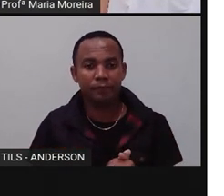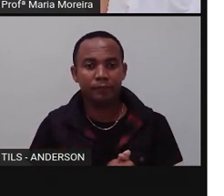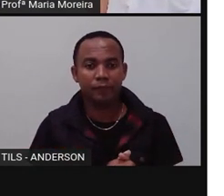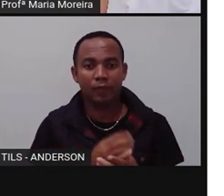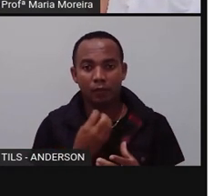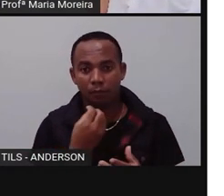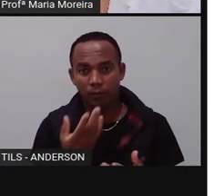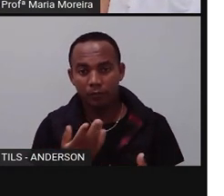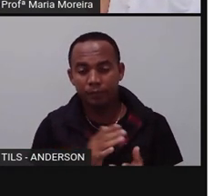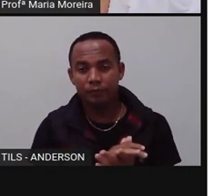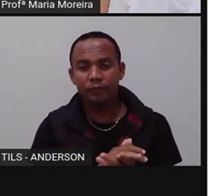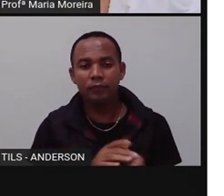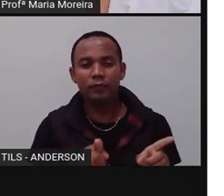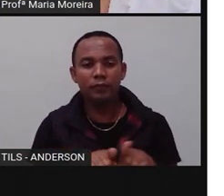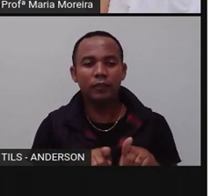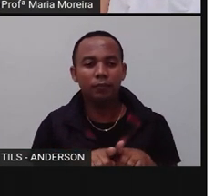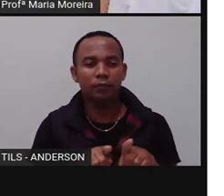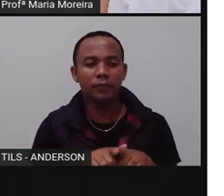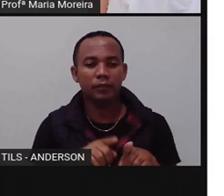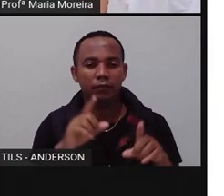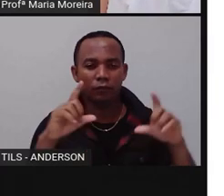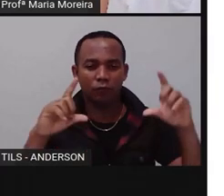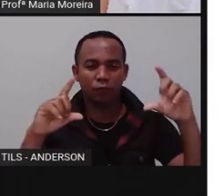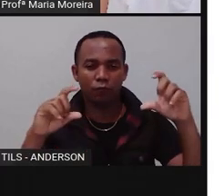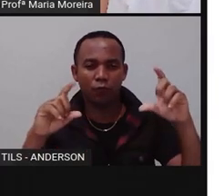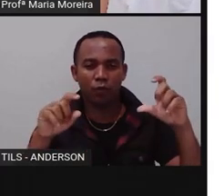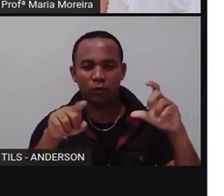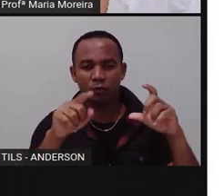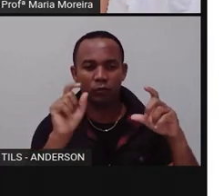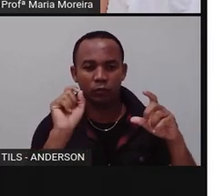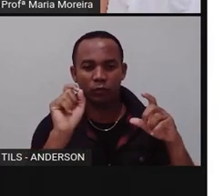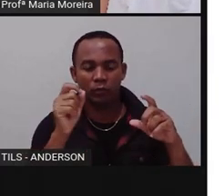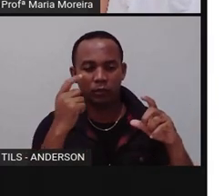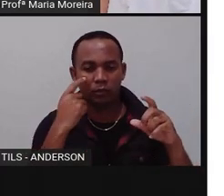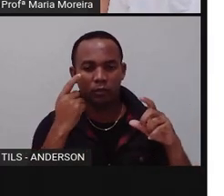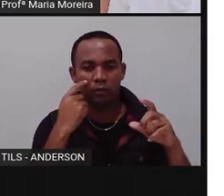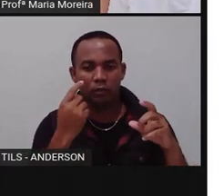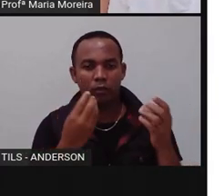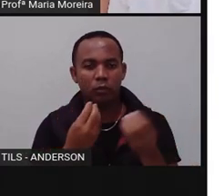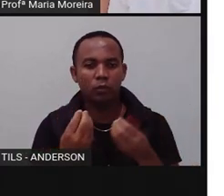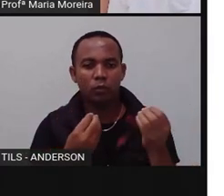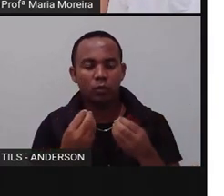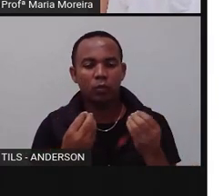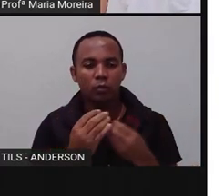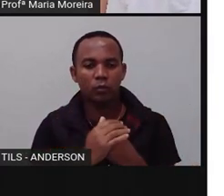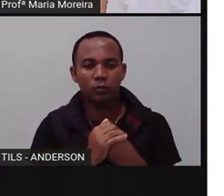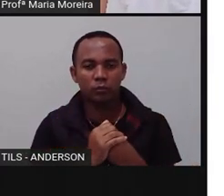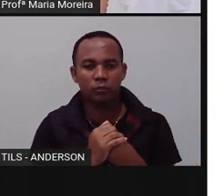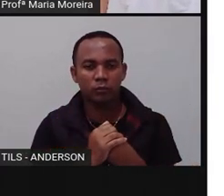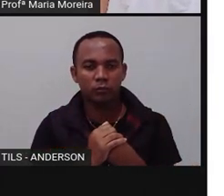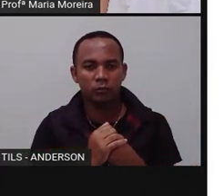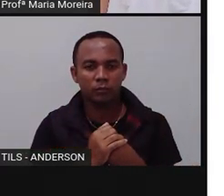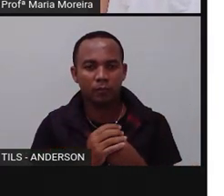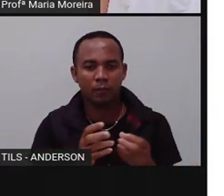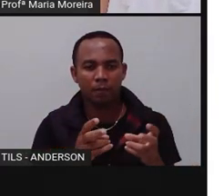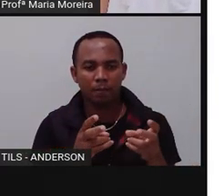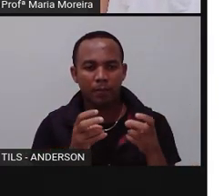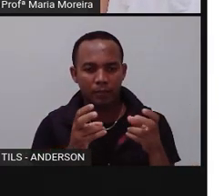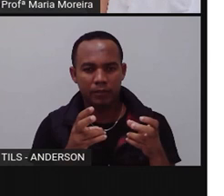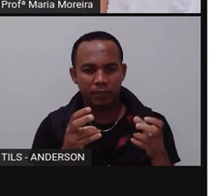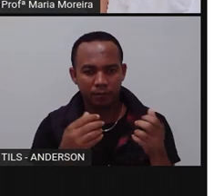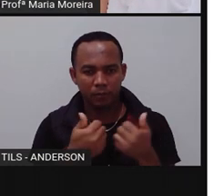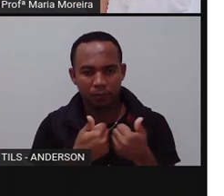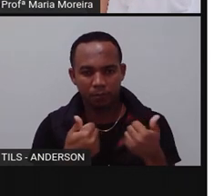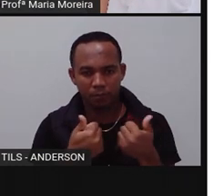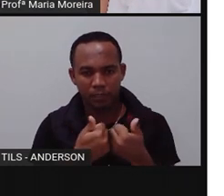Bom, assim, essa imagem aqui, gente, tá, é uma imagem do Rio Nilo, ela é uma imagem atual, obviamente, e percebam que próximo ao Rio